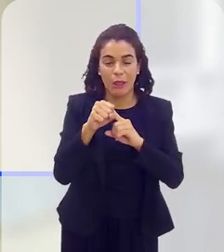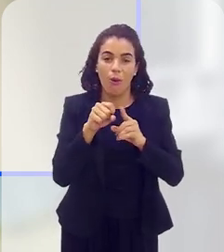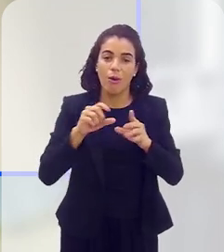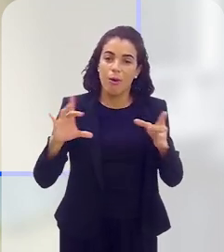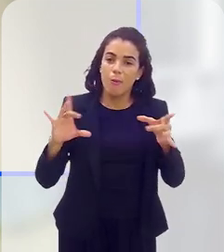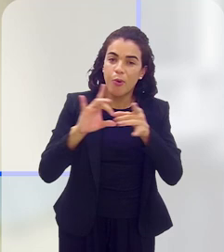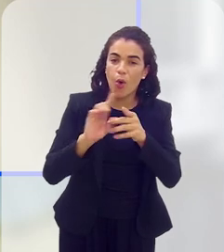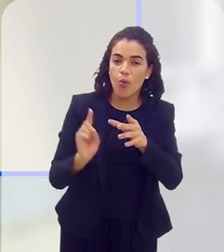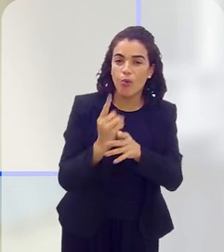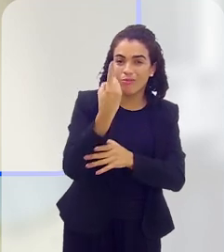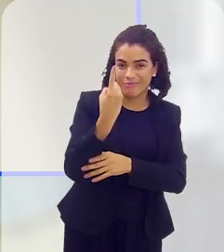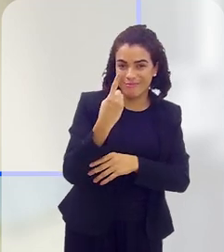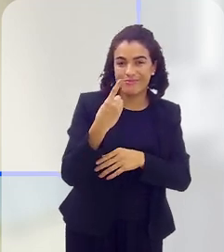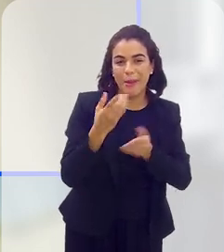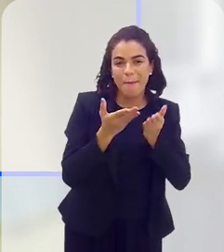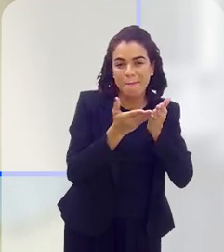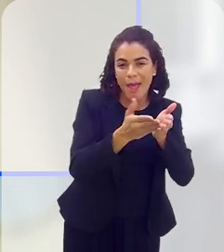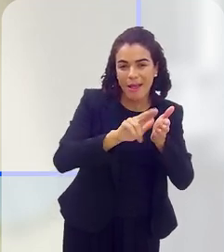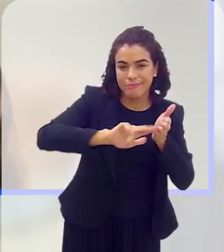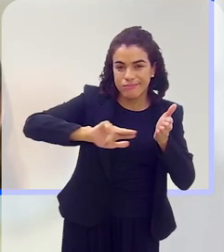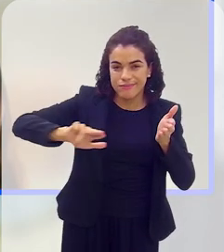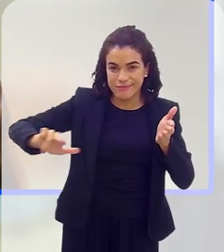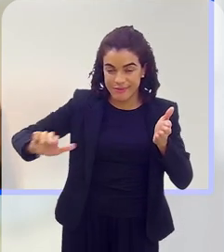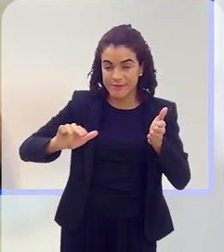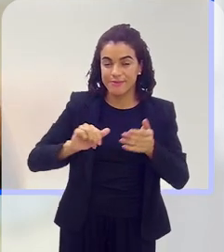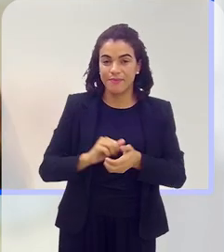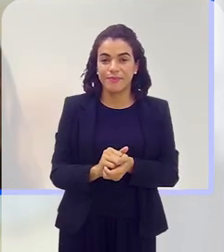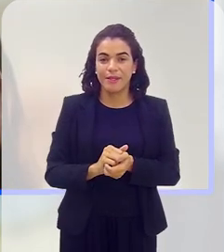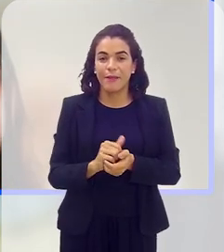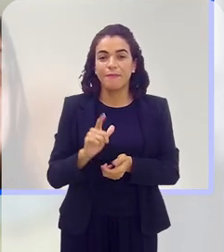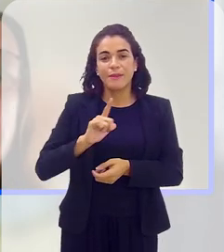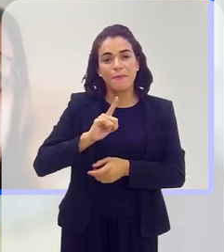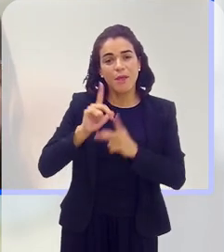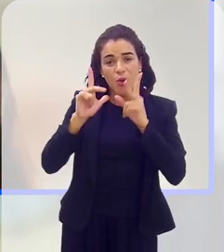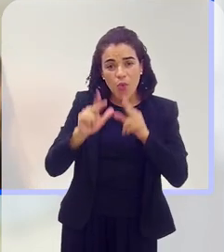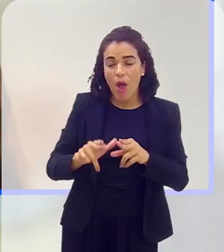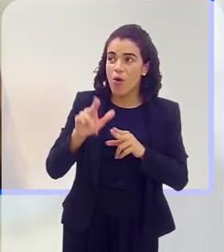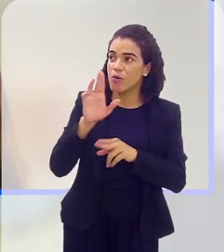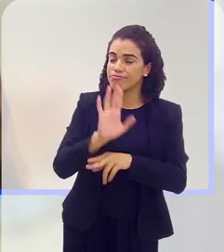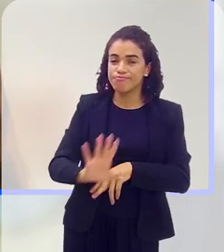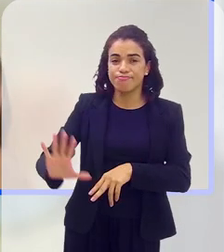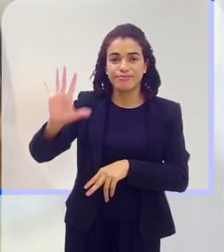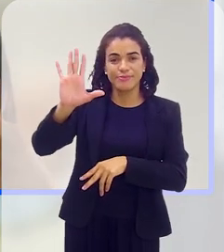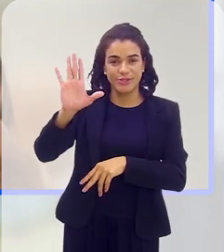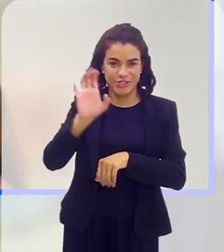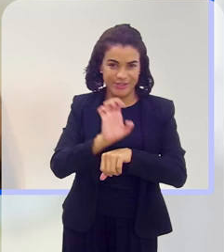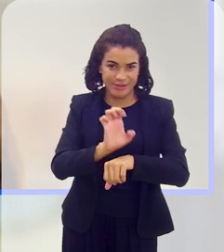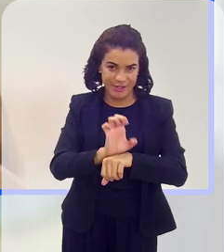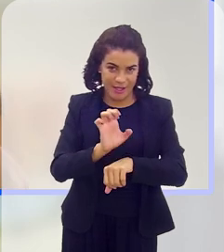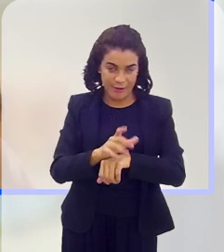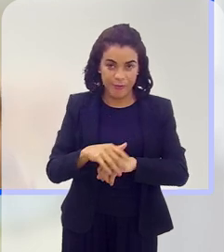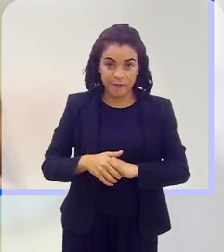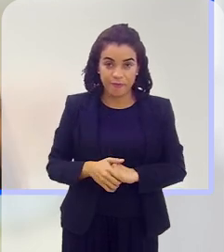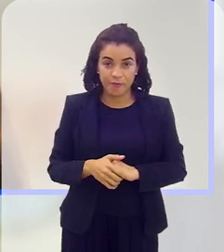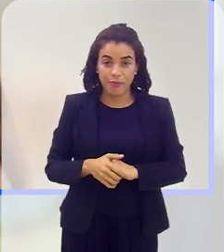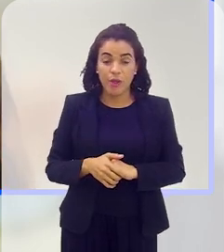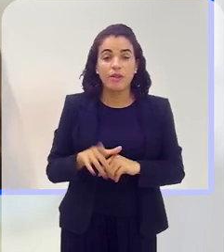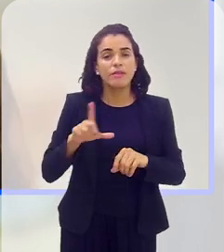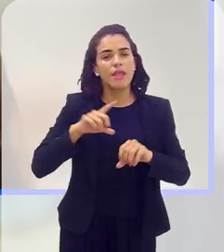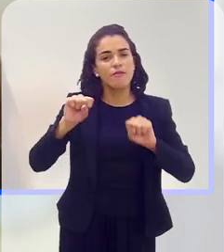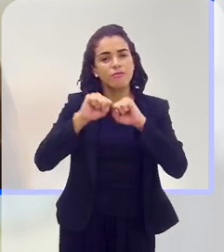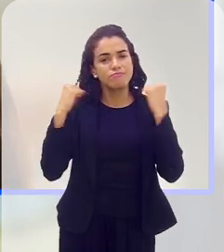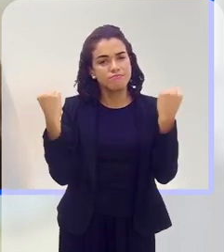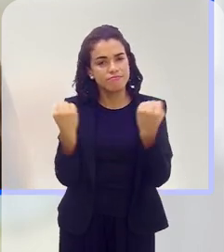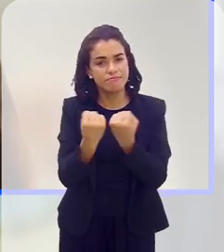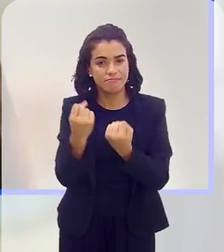ônibus, barca. Então, assim, isso tudo aqui no Rio, o Rio é modelo para os outros estados. Nós, quando tivemos o Congresso, o Congresso não,